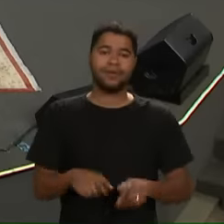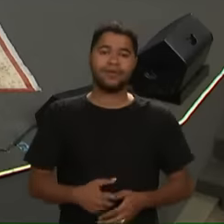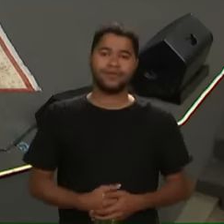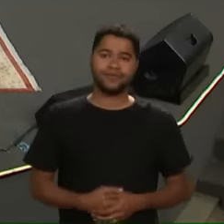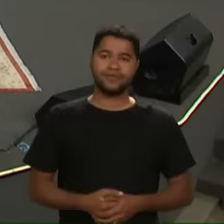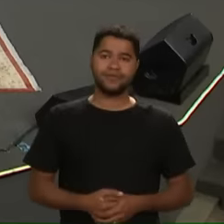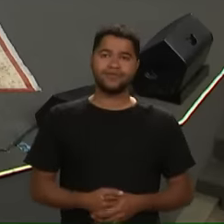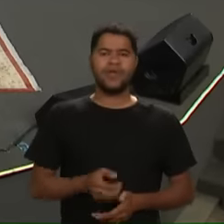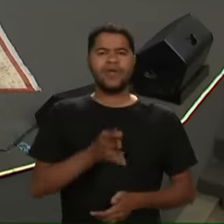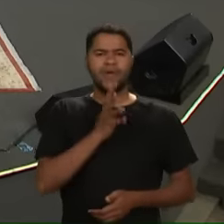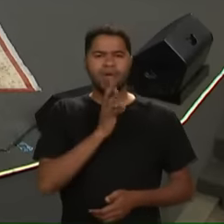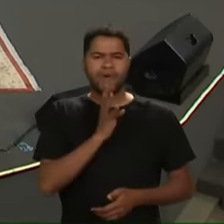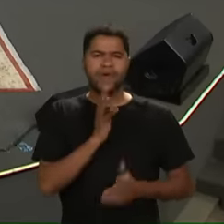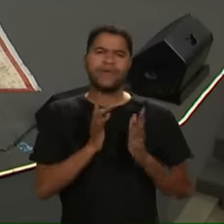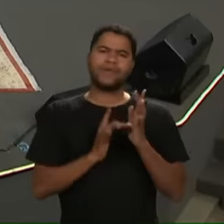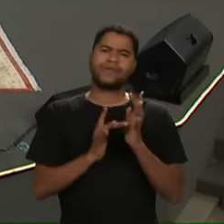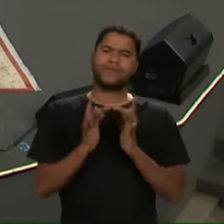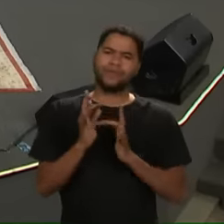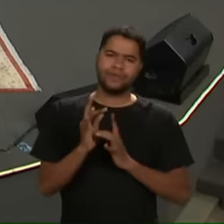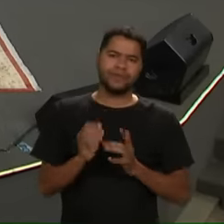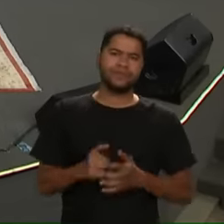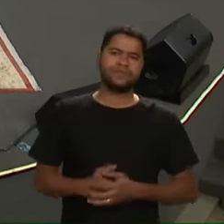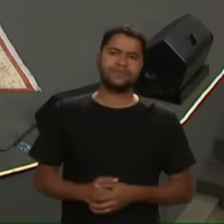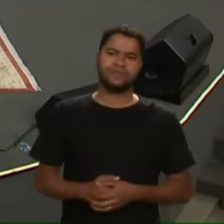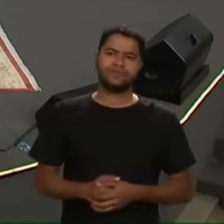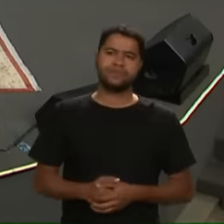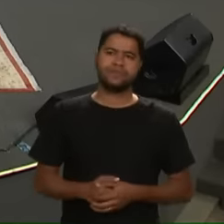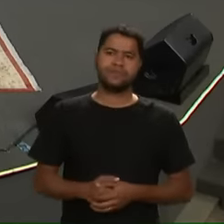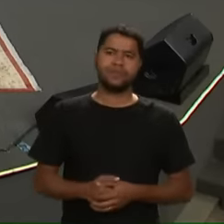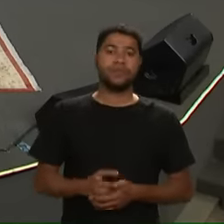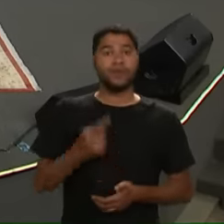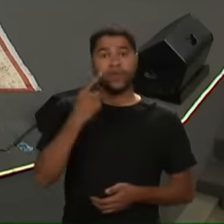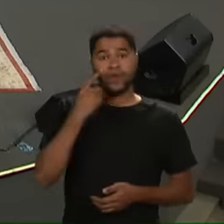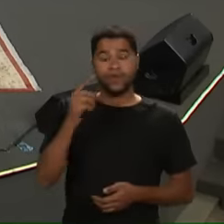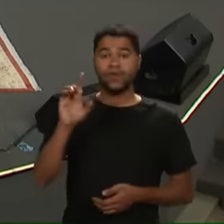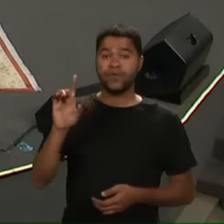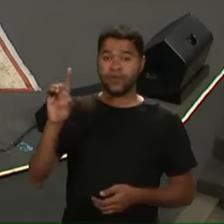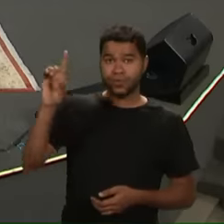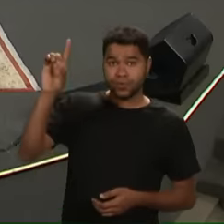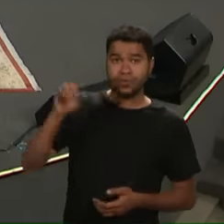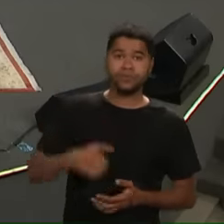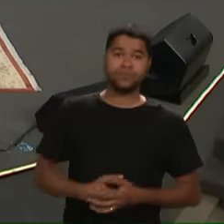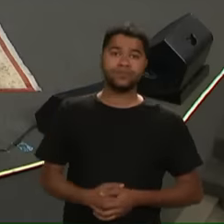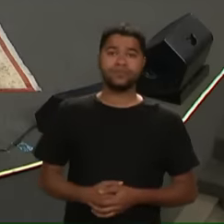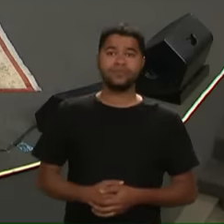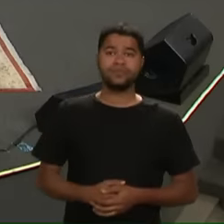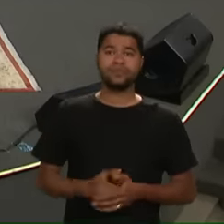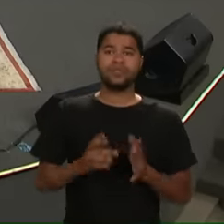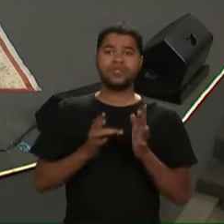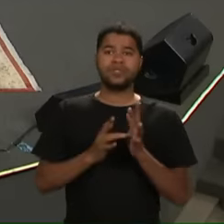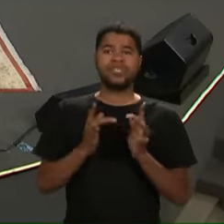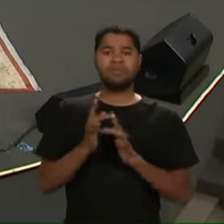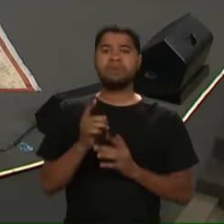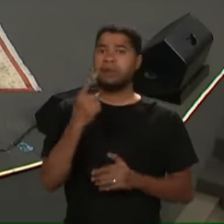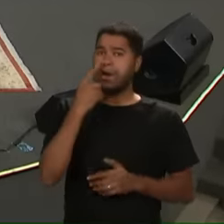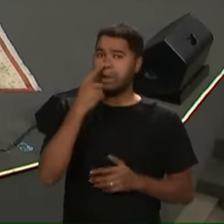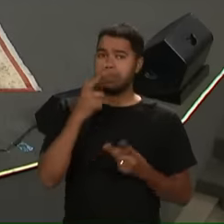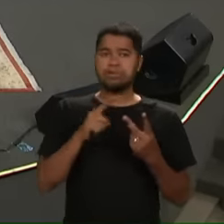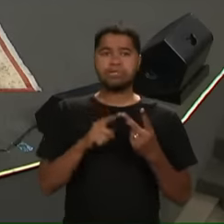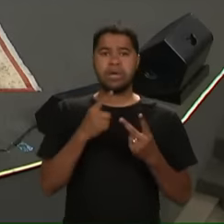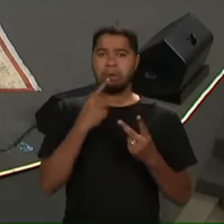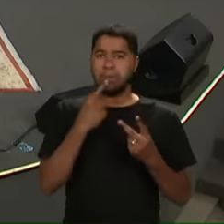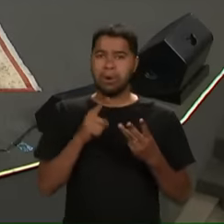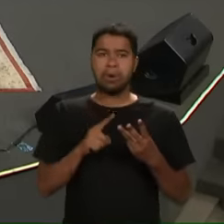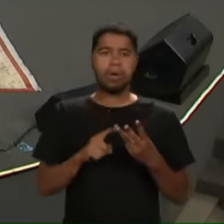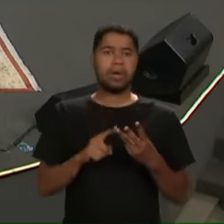Eu conheço Jesus Eu vejo Deus Eu Jesus tinha nariz Tinha boca Tinha olho